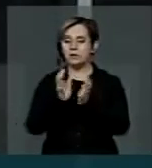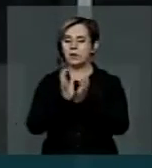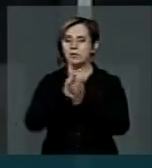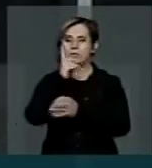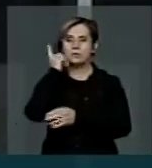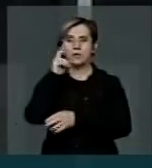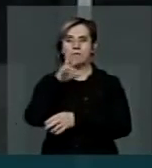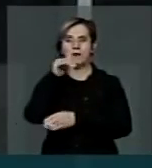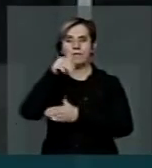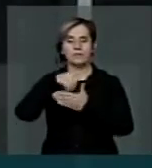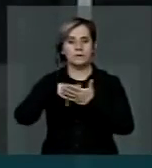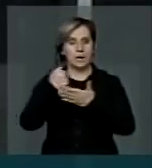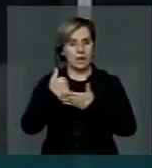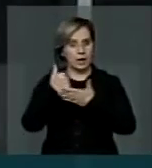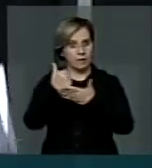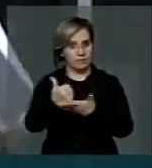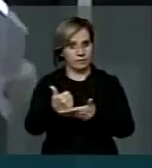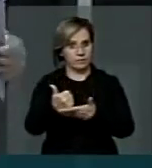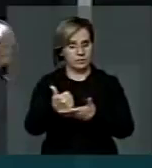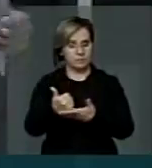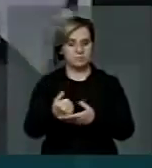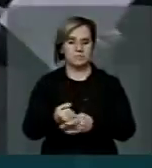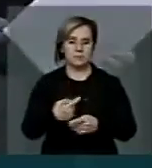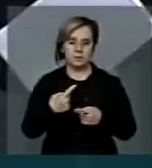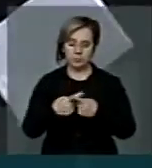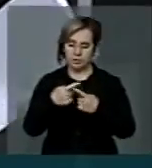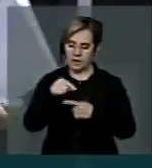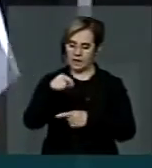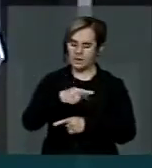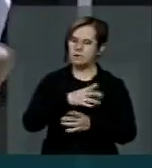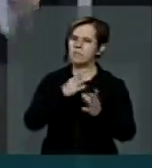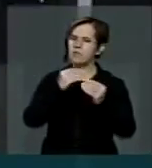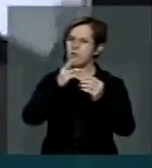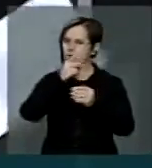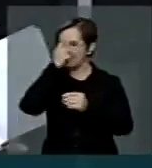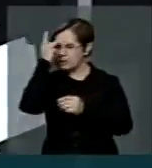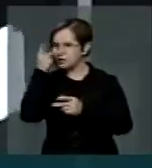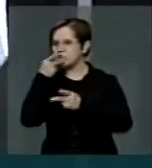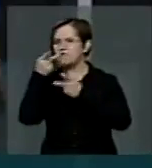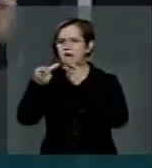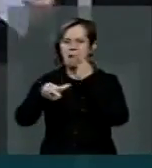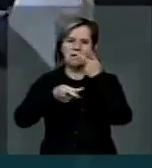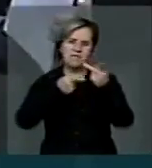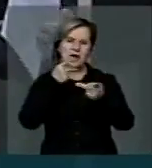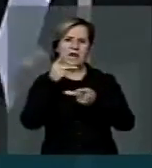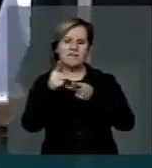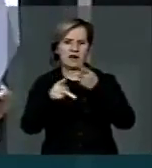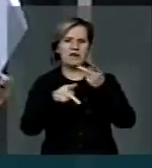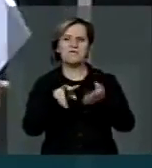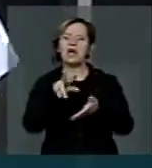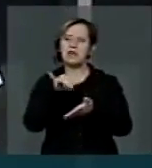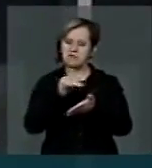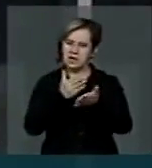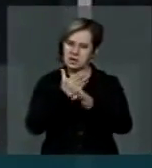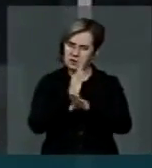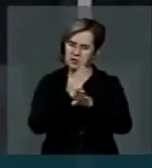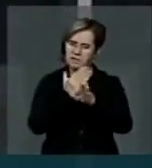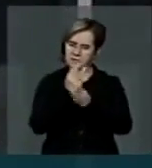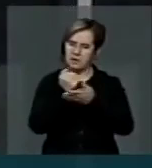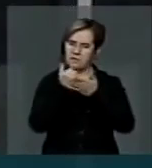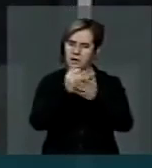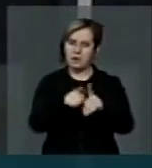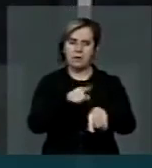vão votar a favor. Porque aqui vem muita gente abajular, a dizer isso, dizer aquilo, e na hora do